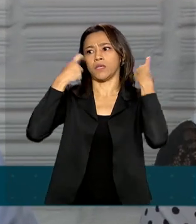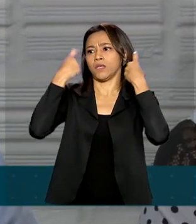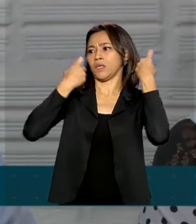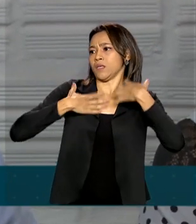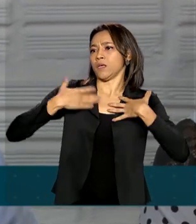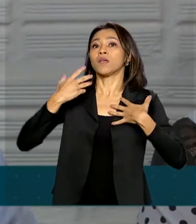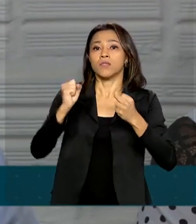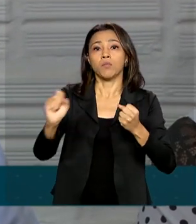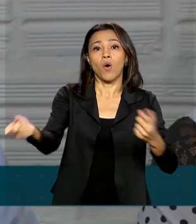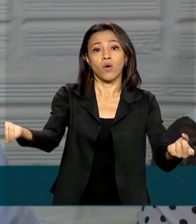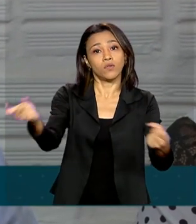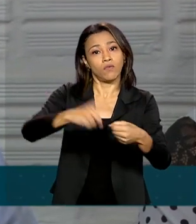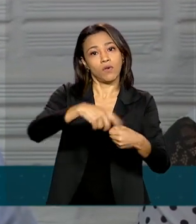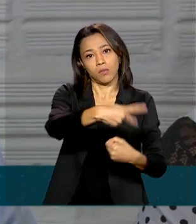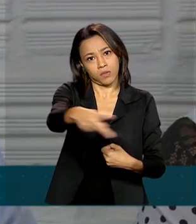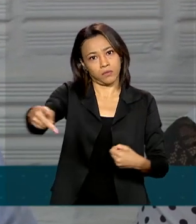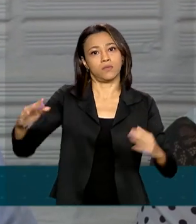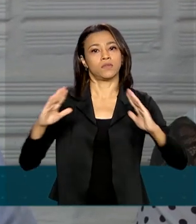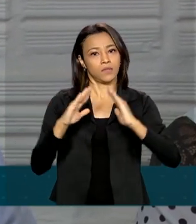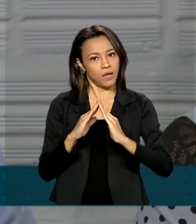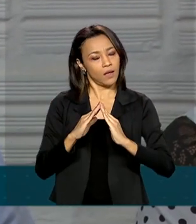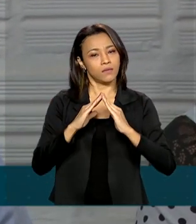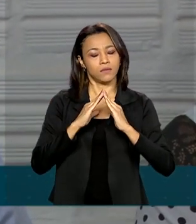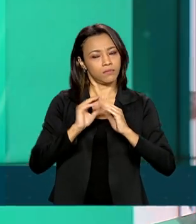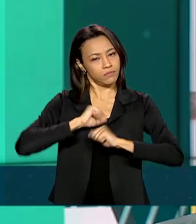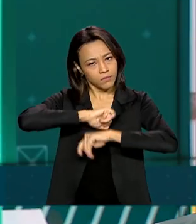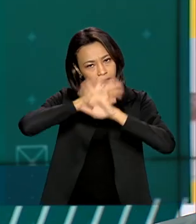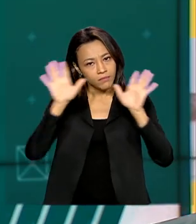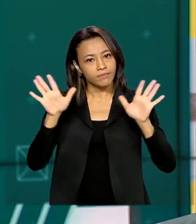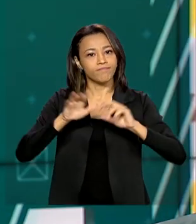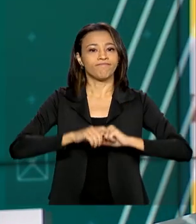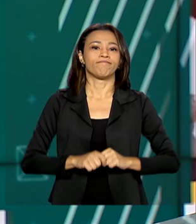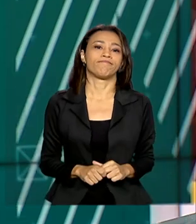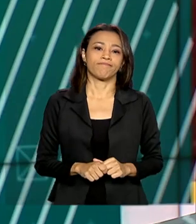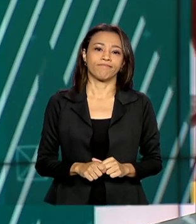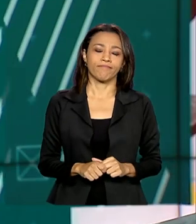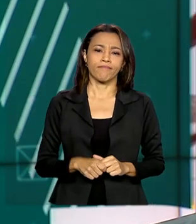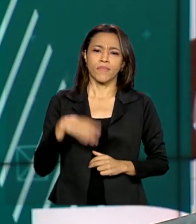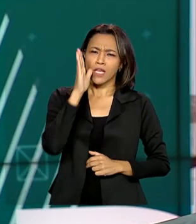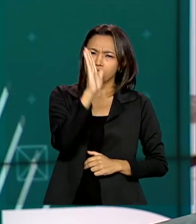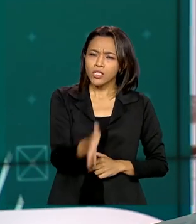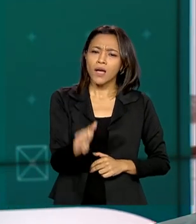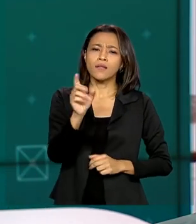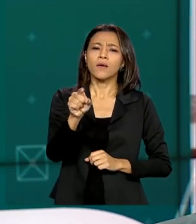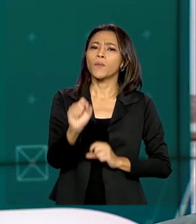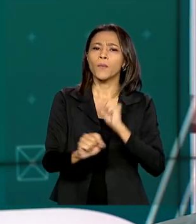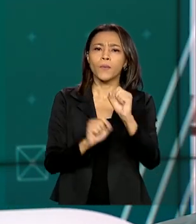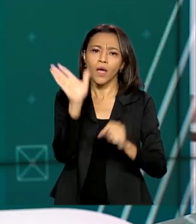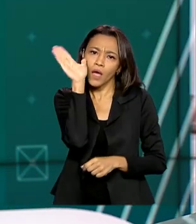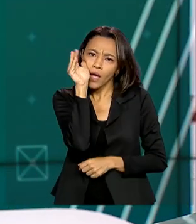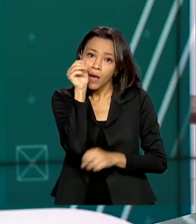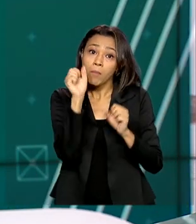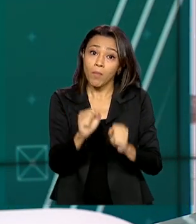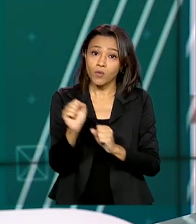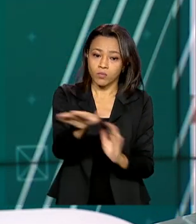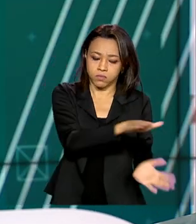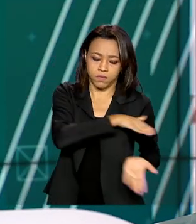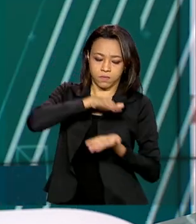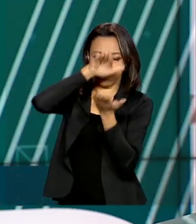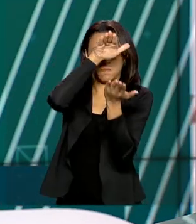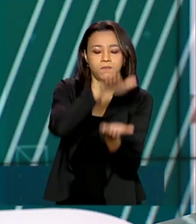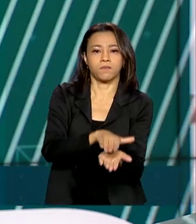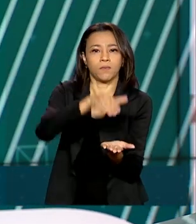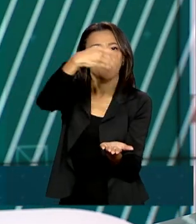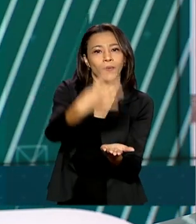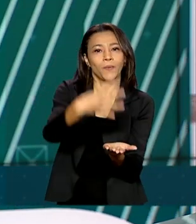voltar para as suas residências com muita transparência. Já está disponível para consulta o quarto lote de restituição